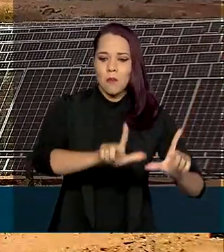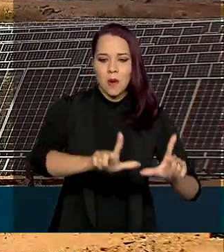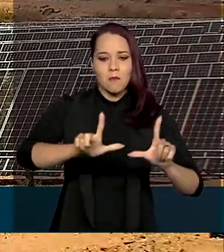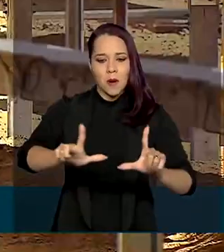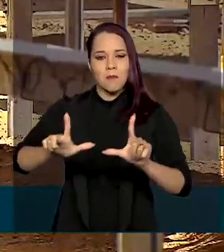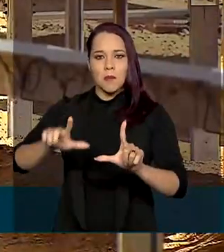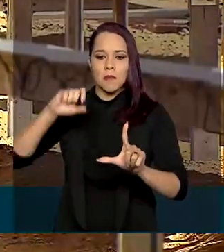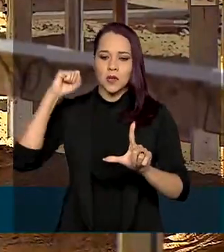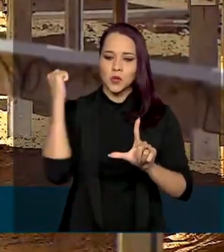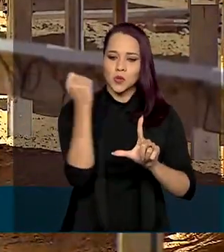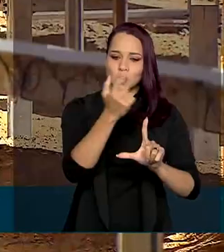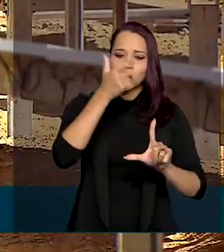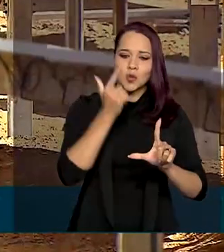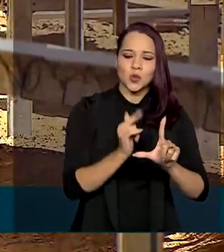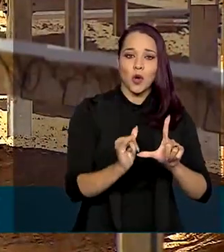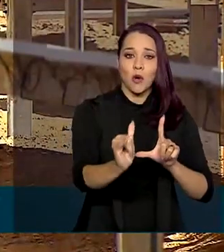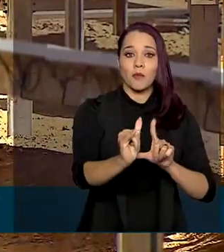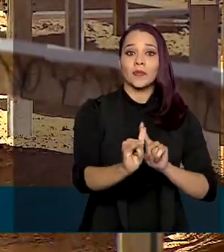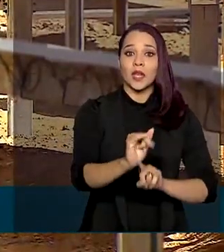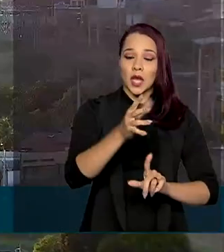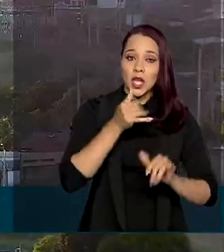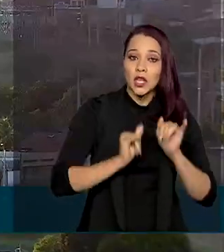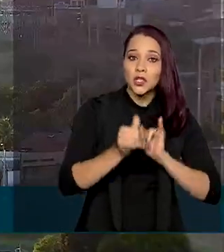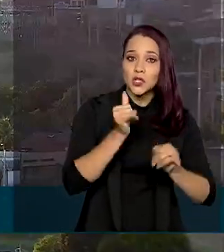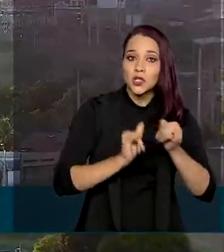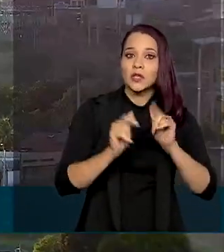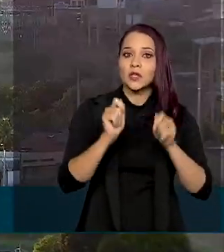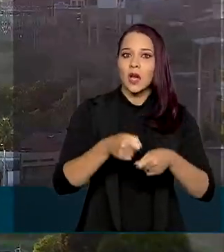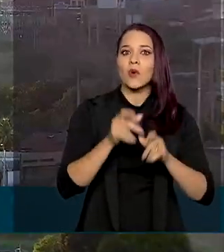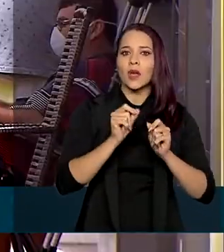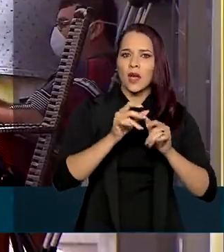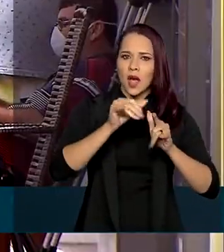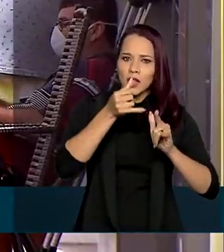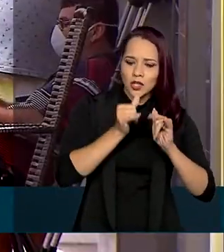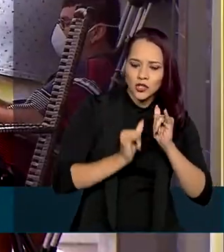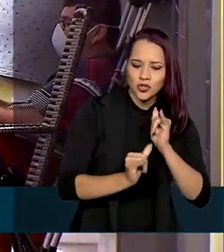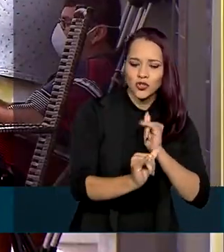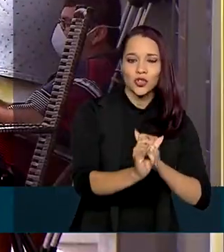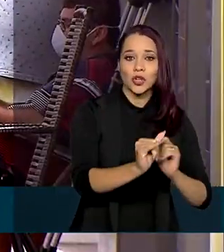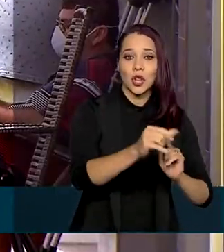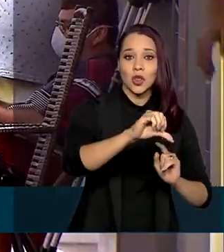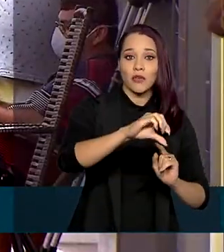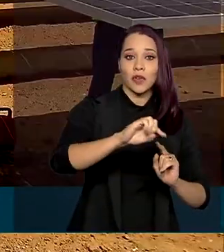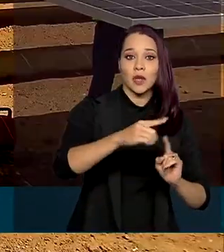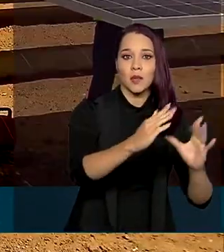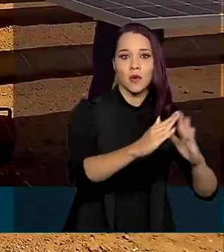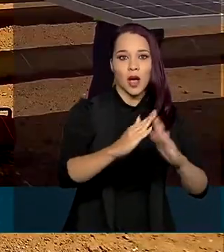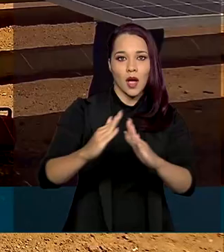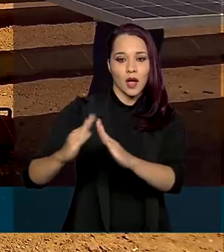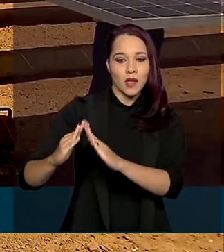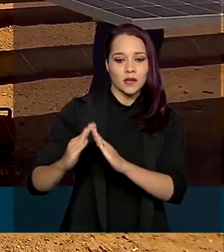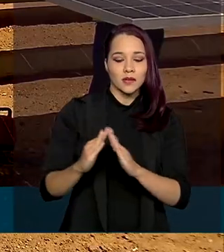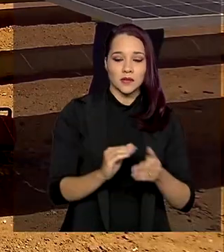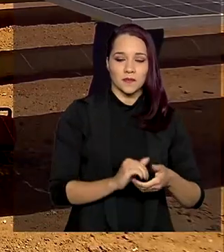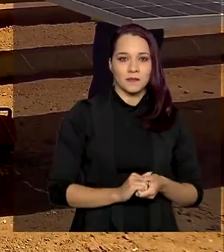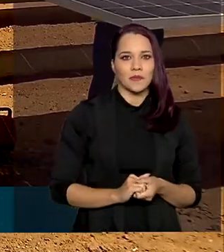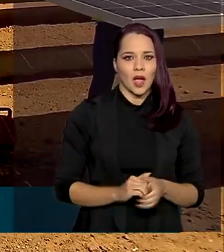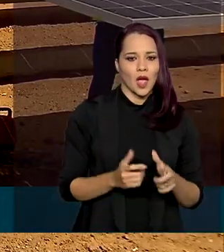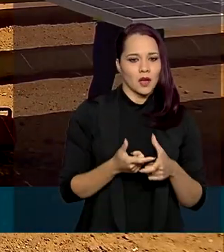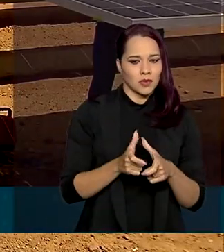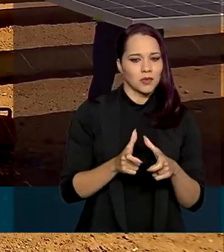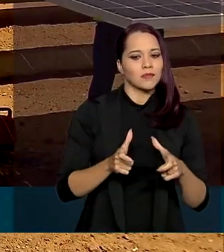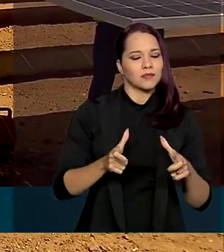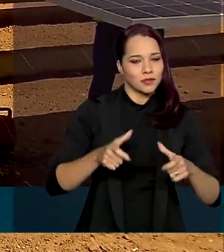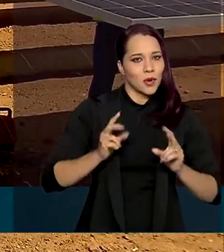funcionamento, que geram energia suficiente para o abastecimento de 90 mil casas. A expansão continua aqui no